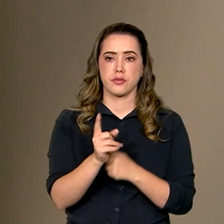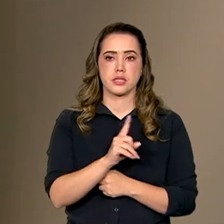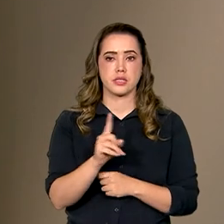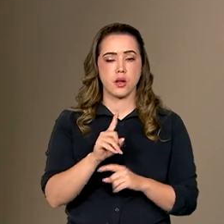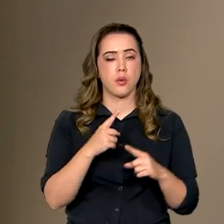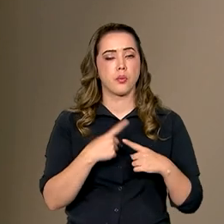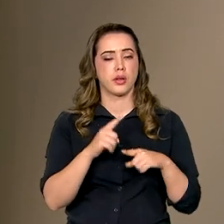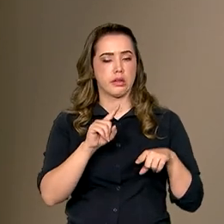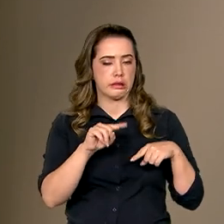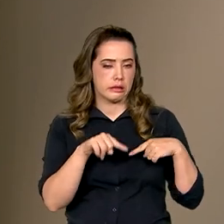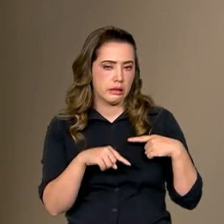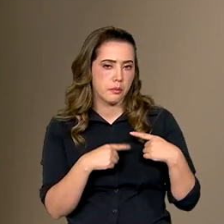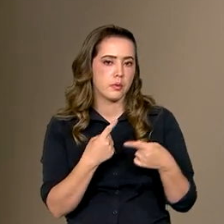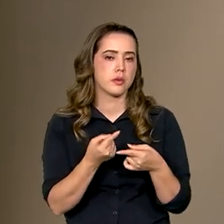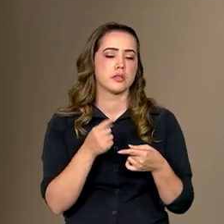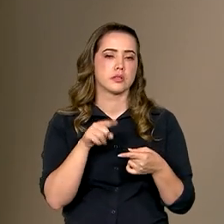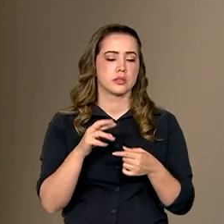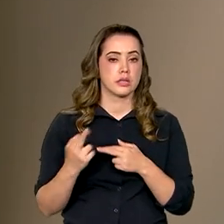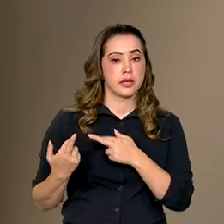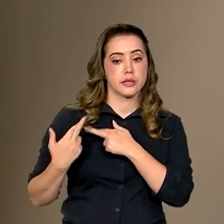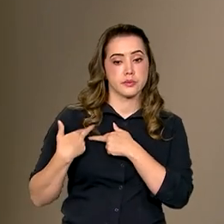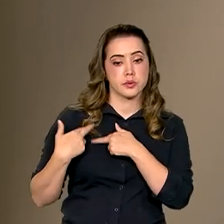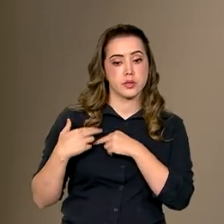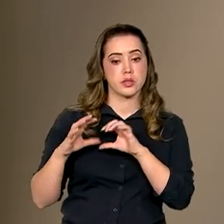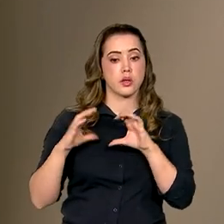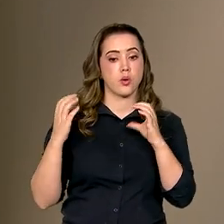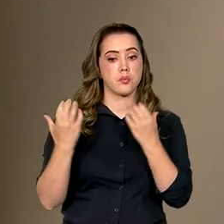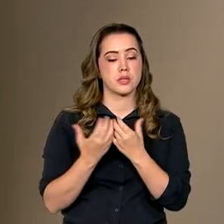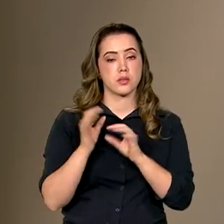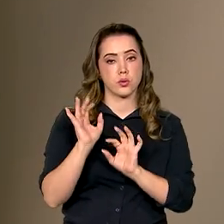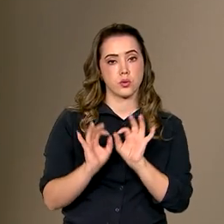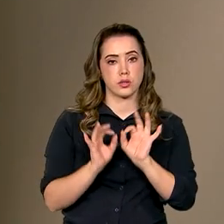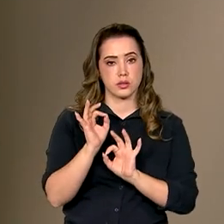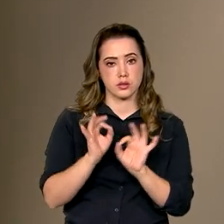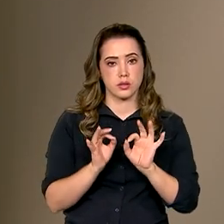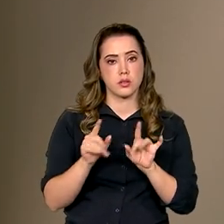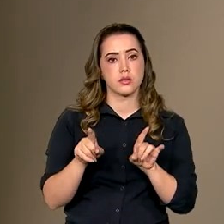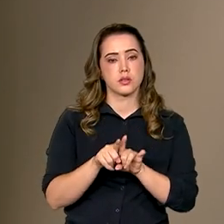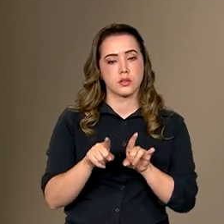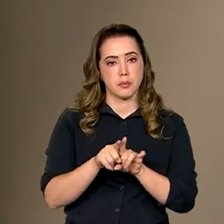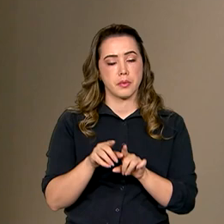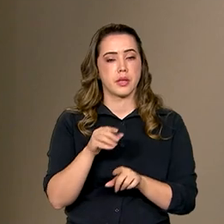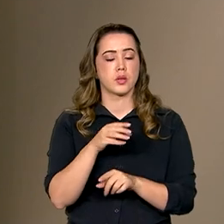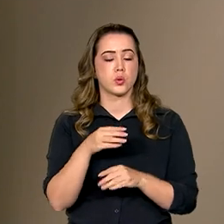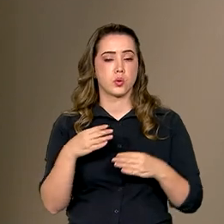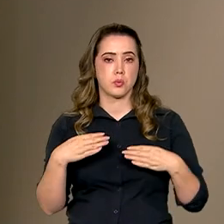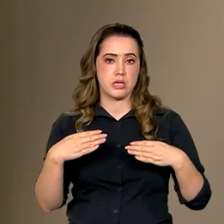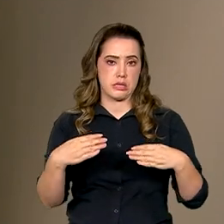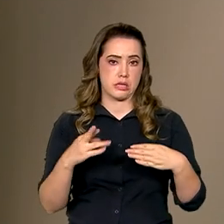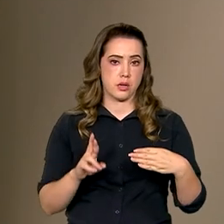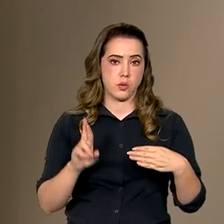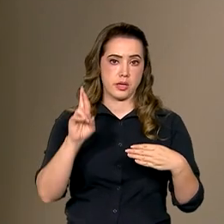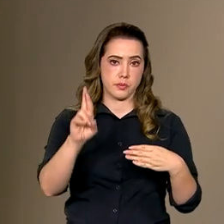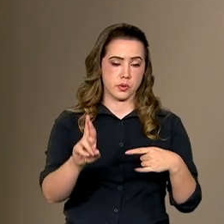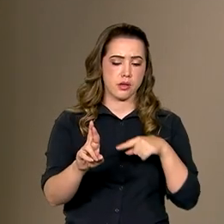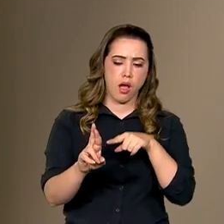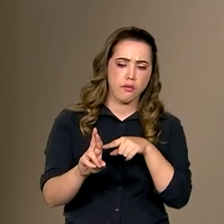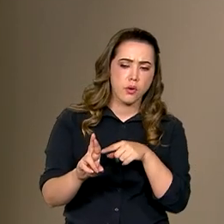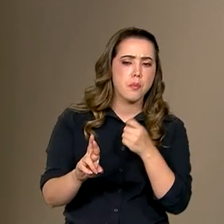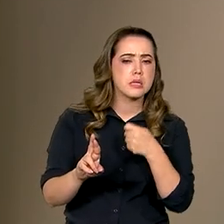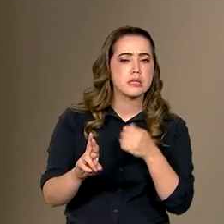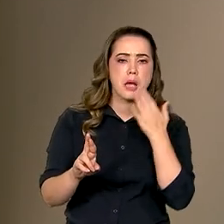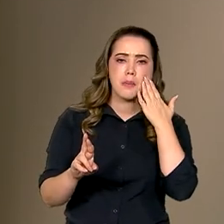depois é responsabilidade da comissão organizadora e do Ministério responsável, sistematizar,